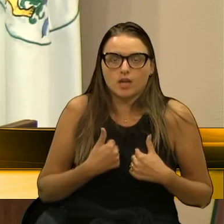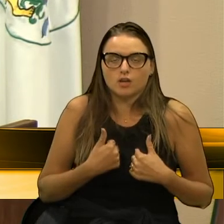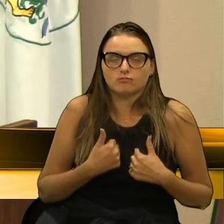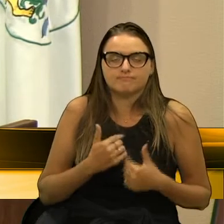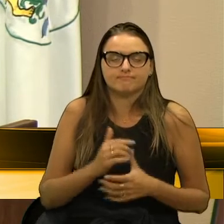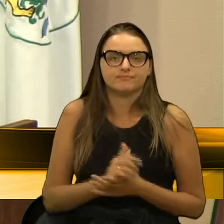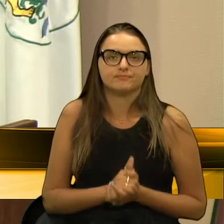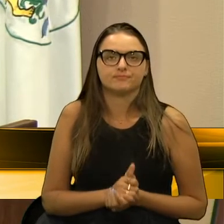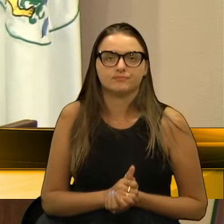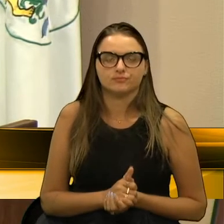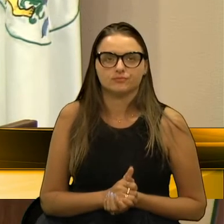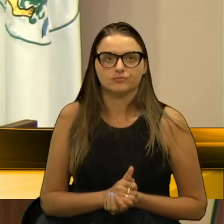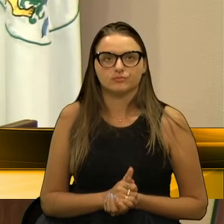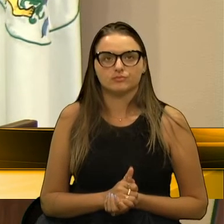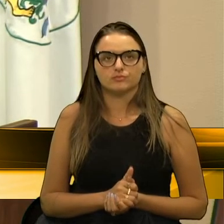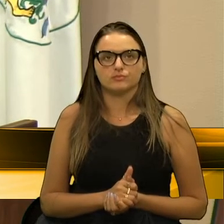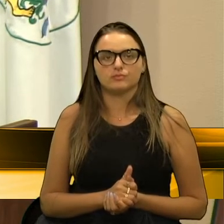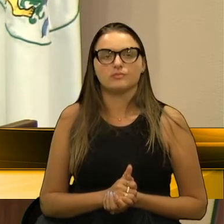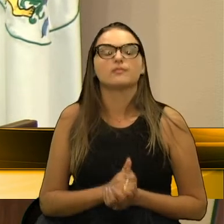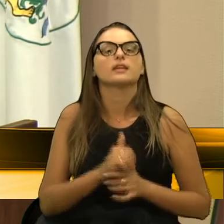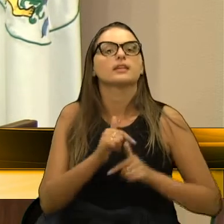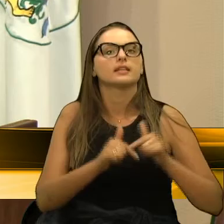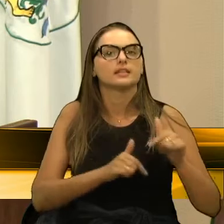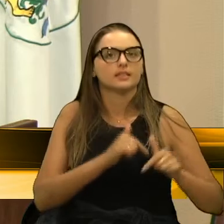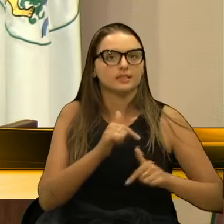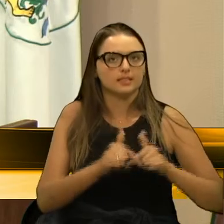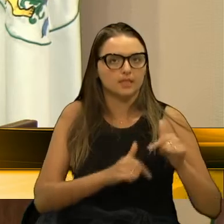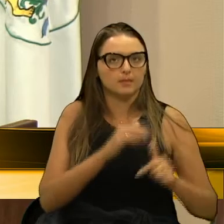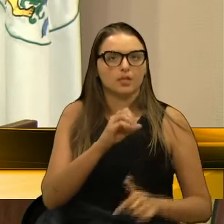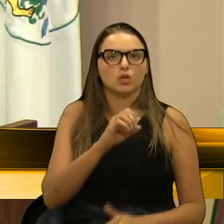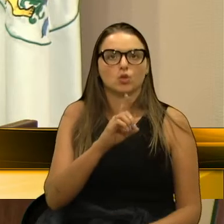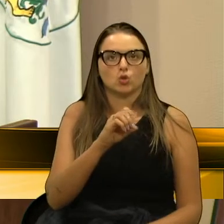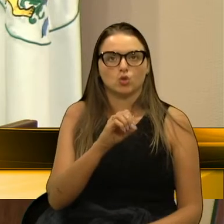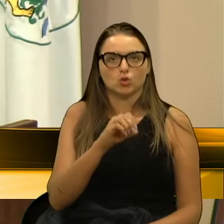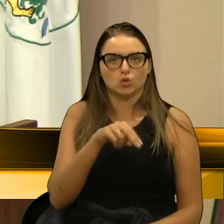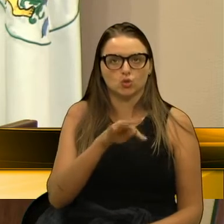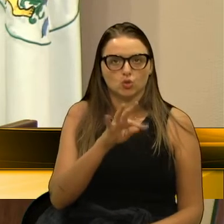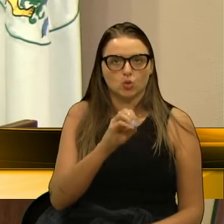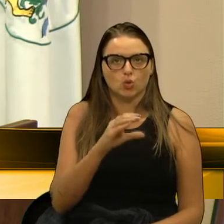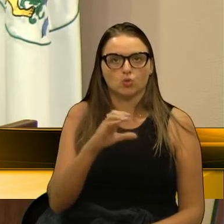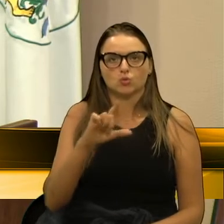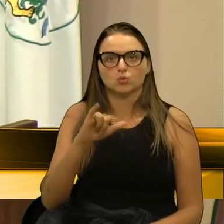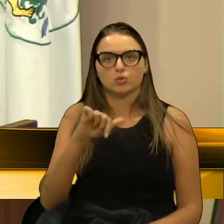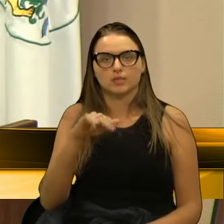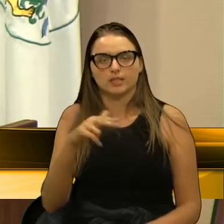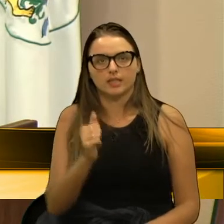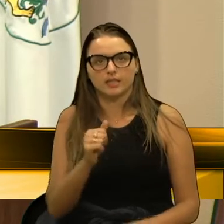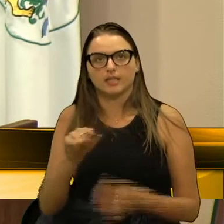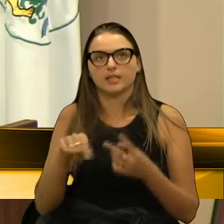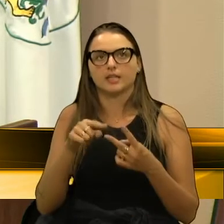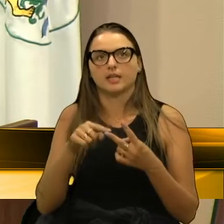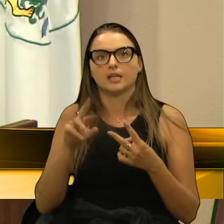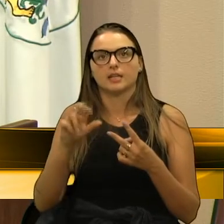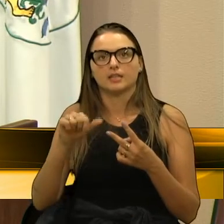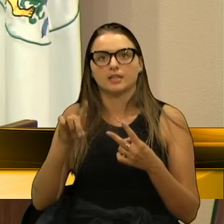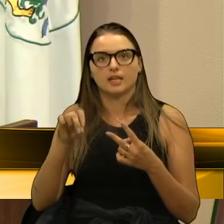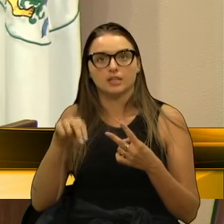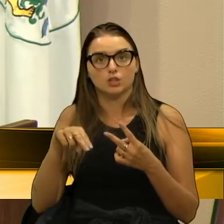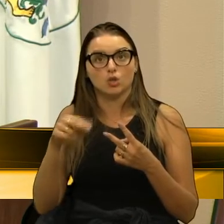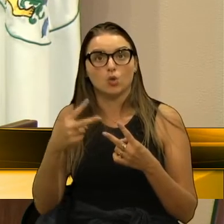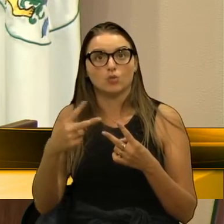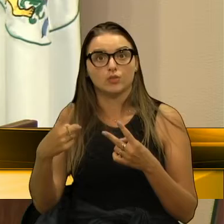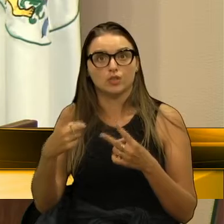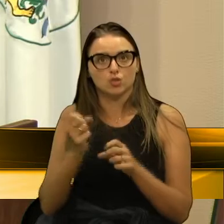abertos. Trabalhei na Odonto Clínica, como sejam dentista, na Randon, por 21 anos,